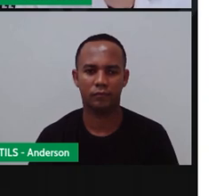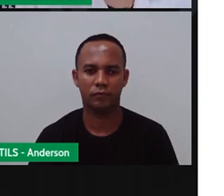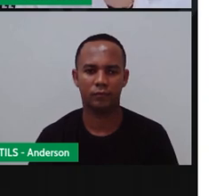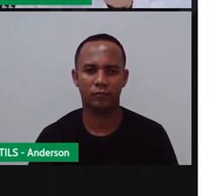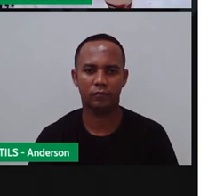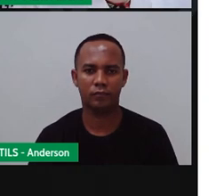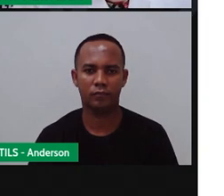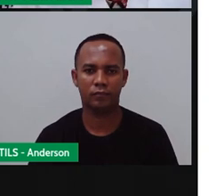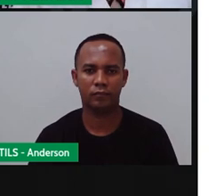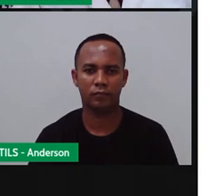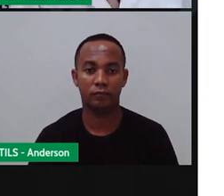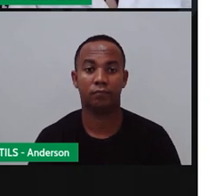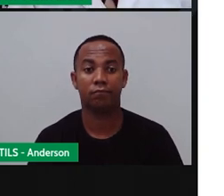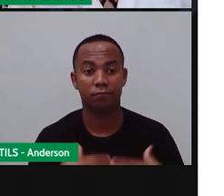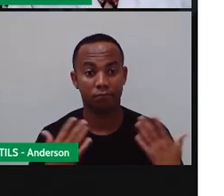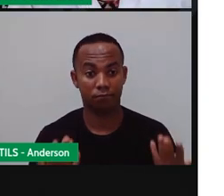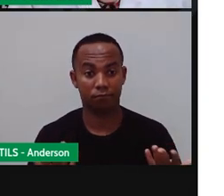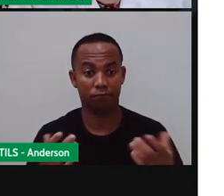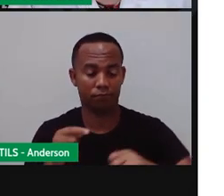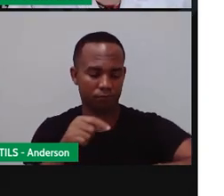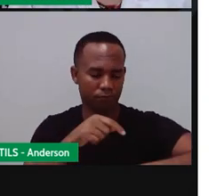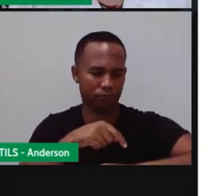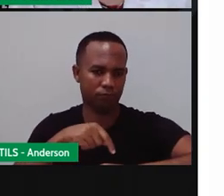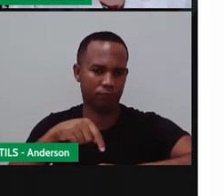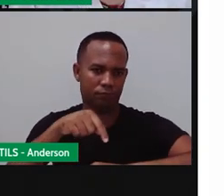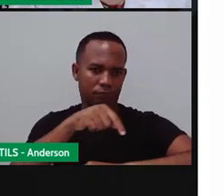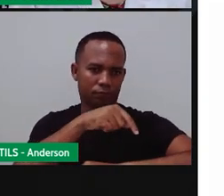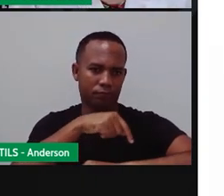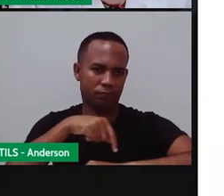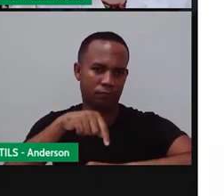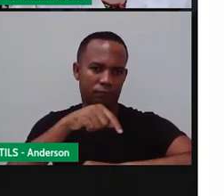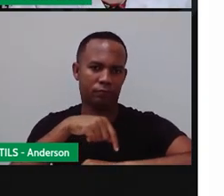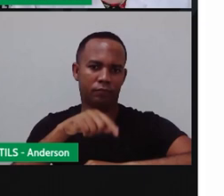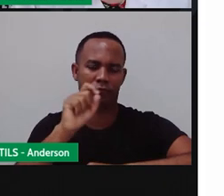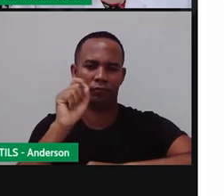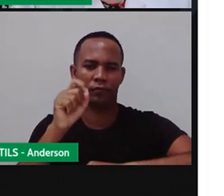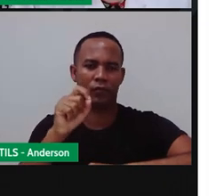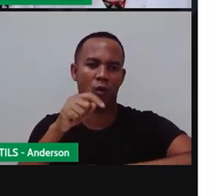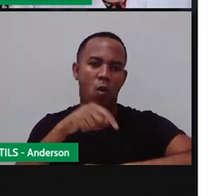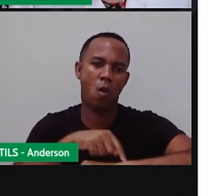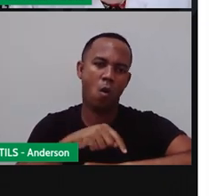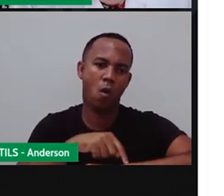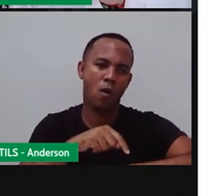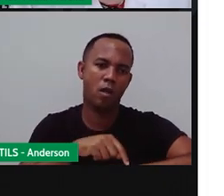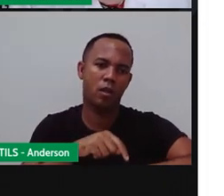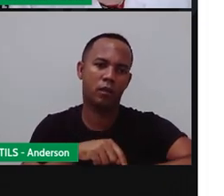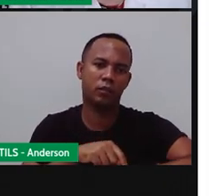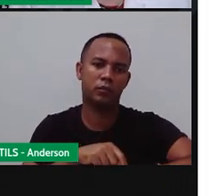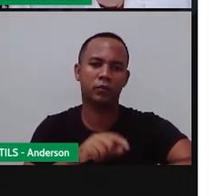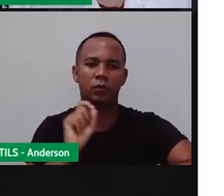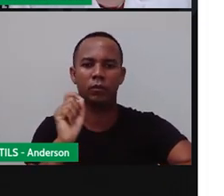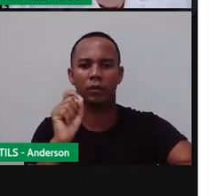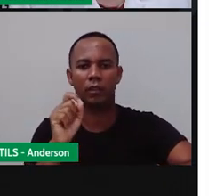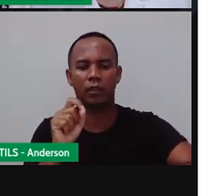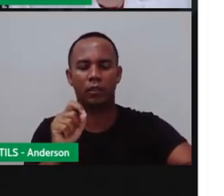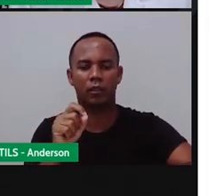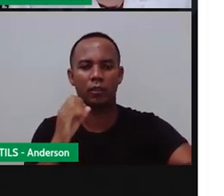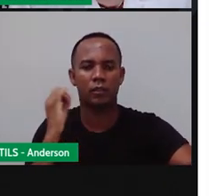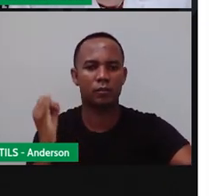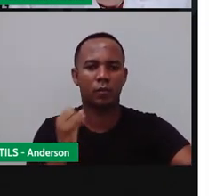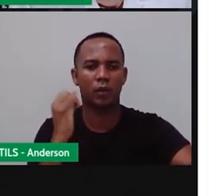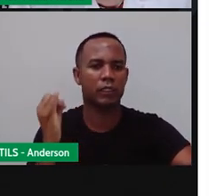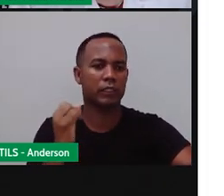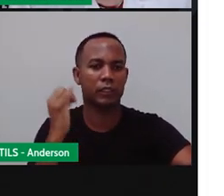Vamos lá. O relógio é um aparelho usado para indicar a hora, né? É considerada uma das invenções